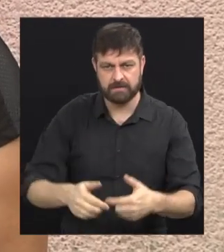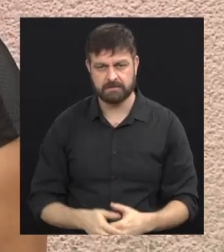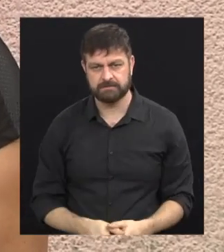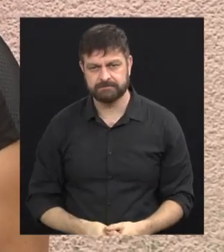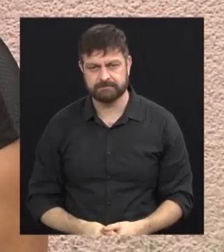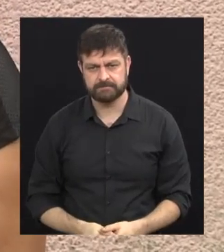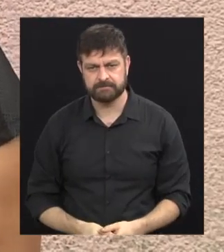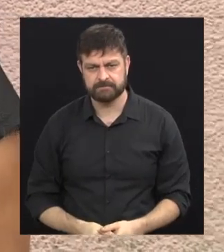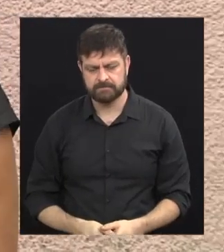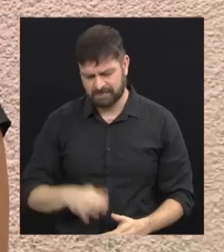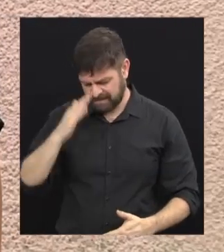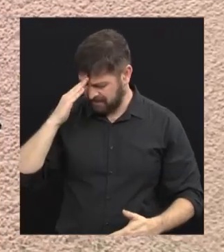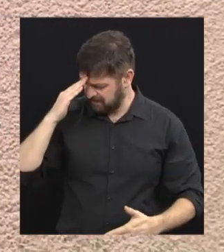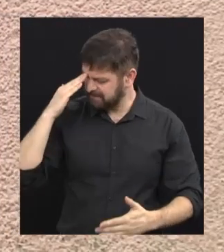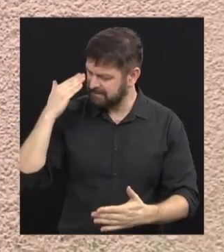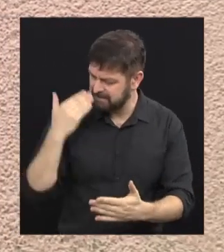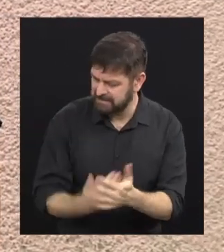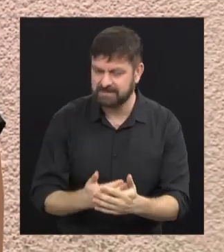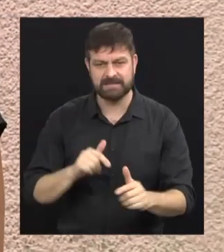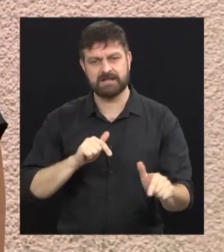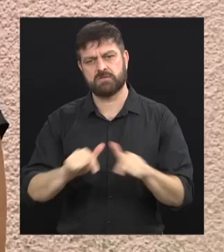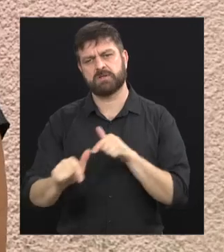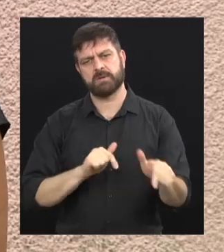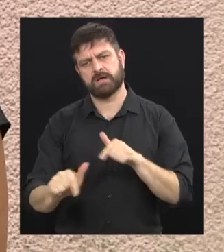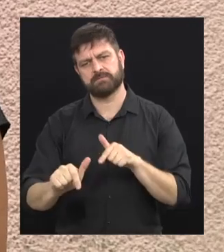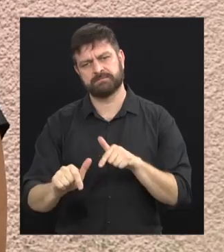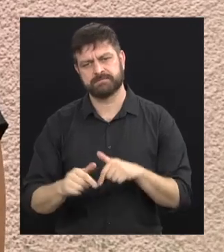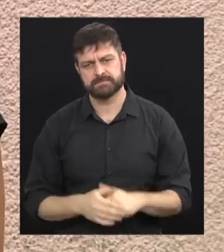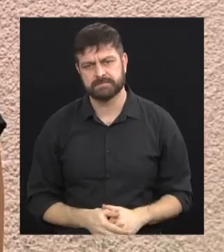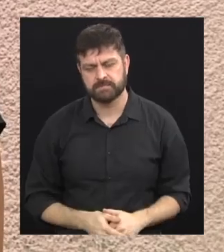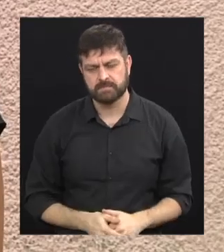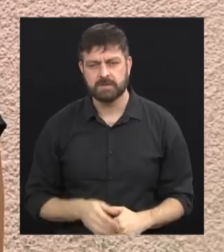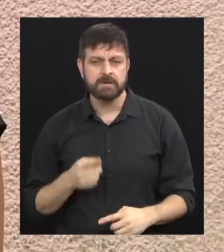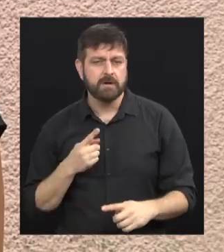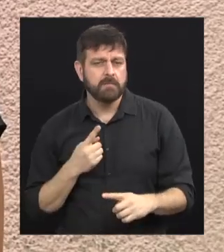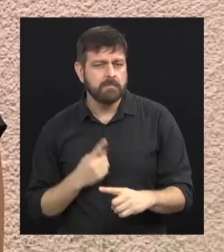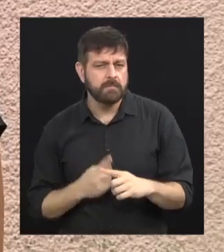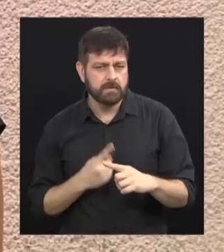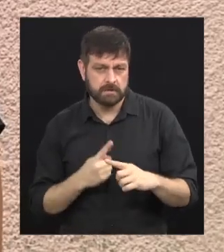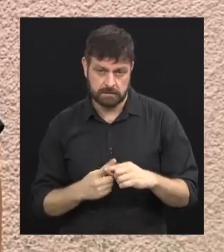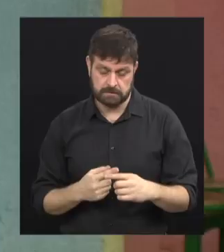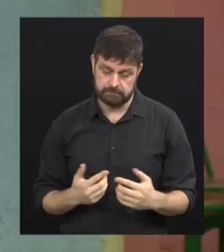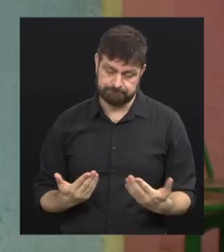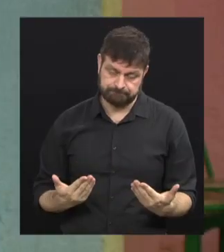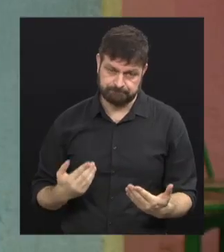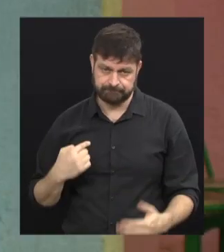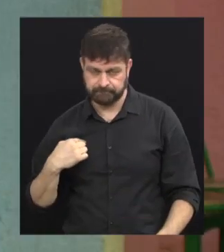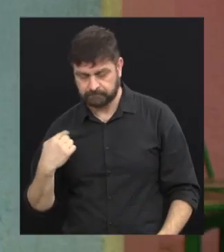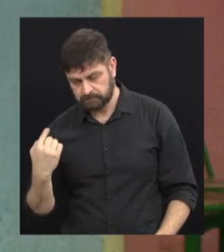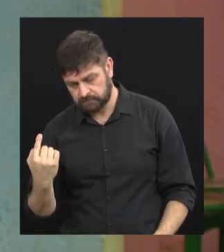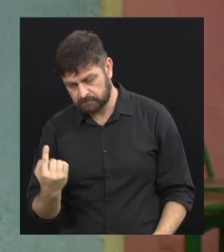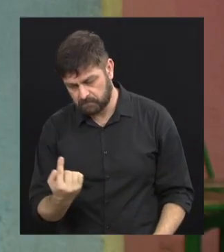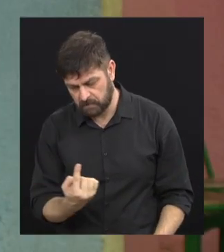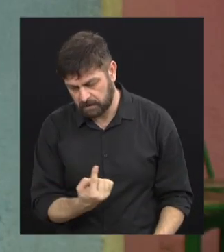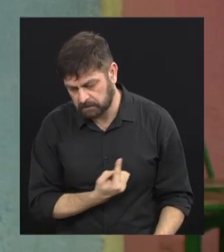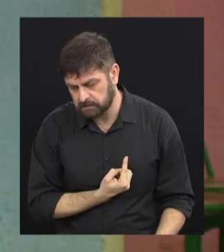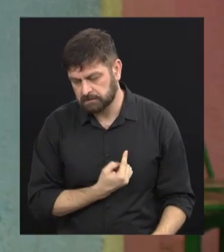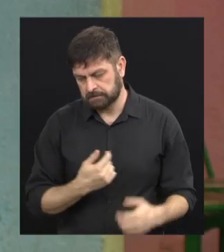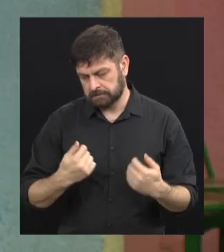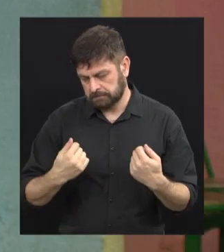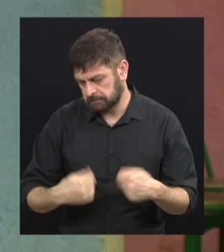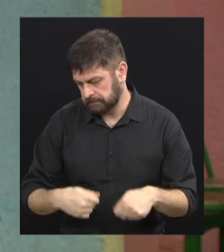É acreditar no trabalho que é feito. Porque a gente tem que trabalhar